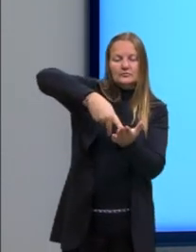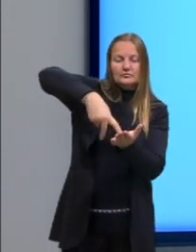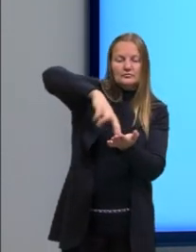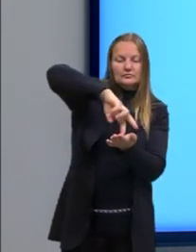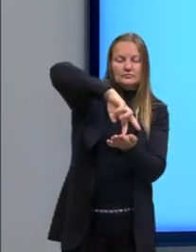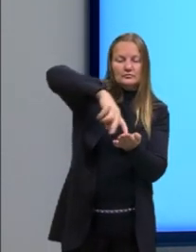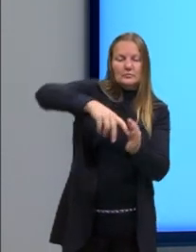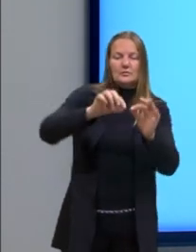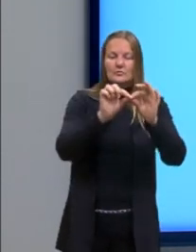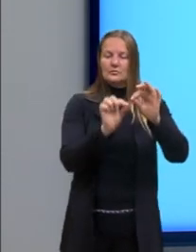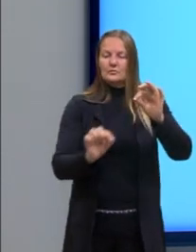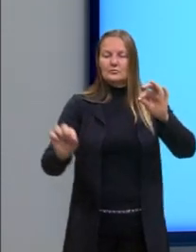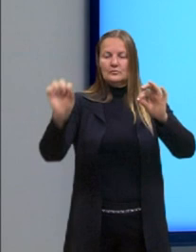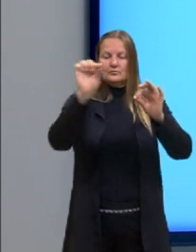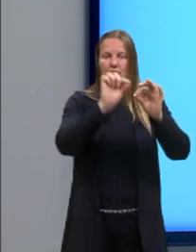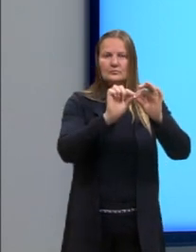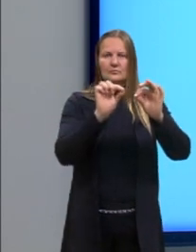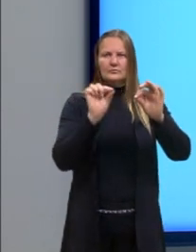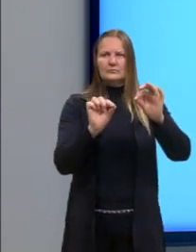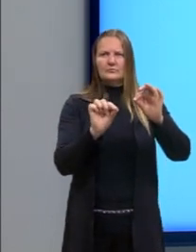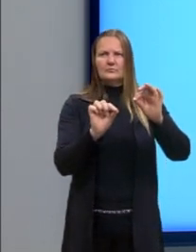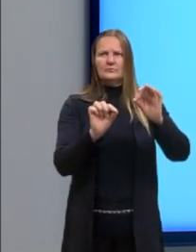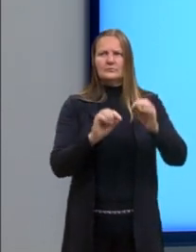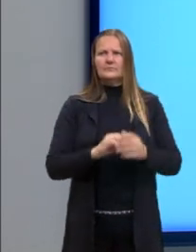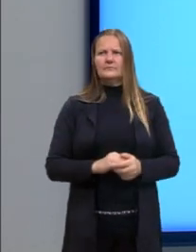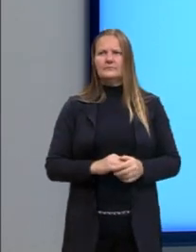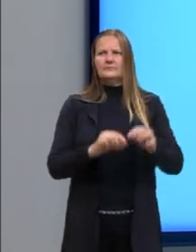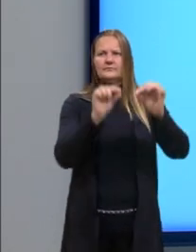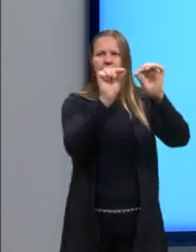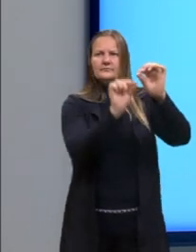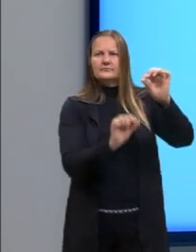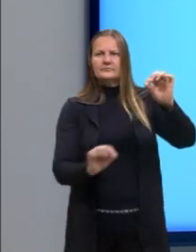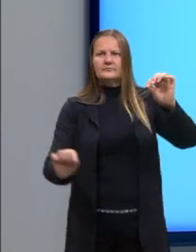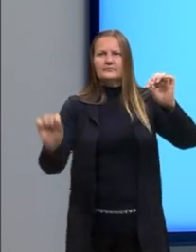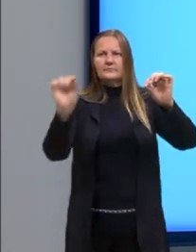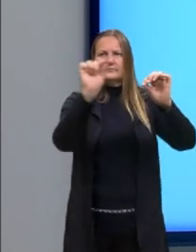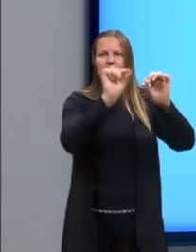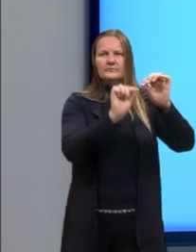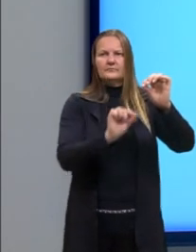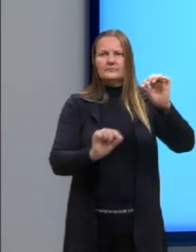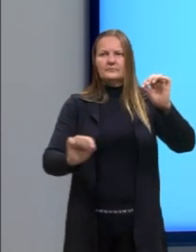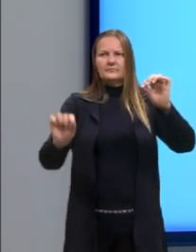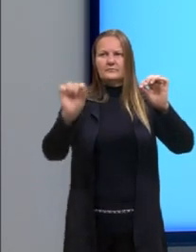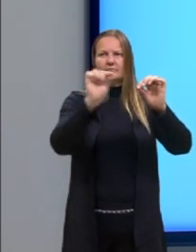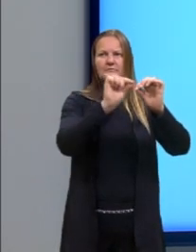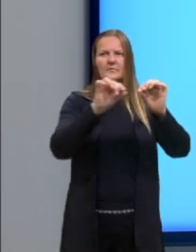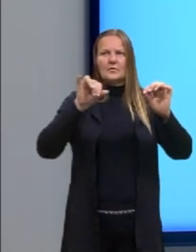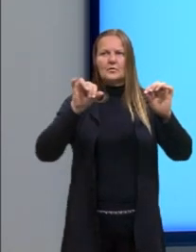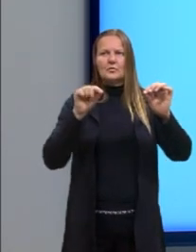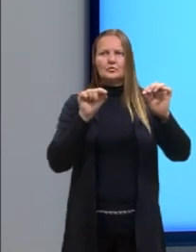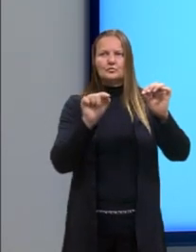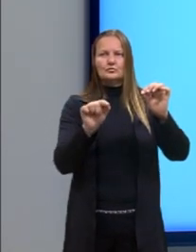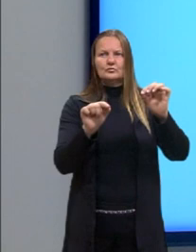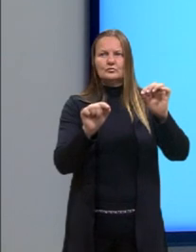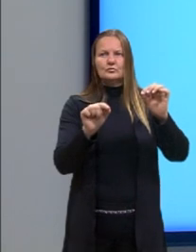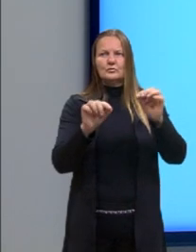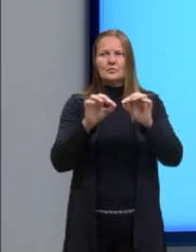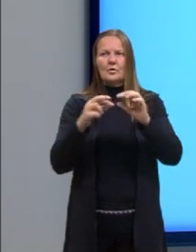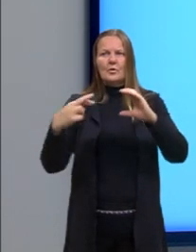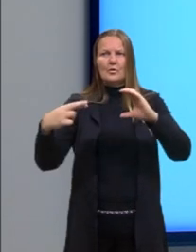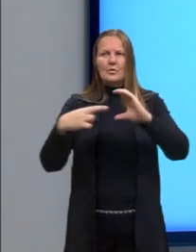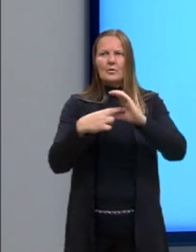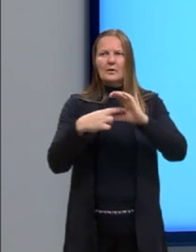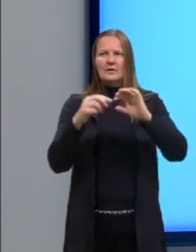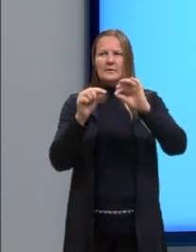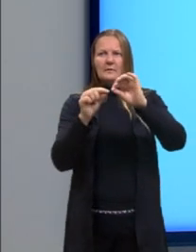O que seria esse ponto interno? Aqui, eu coloquei o desenho da circunferência, o centro, a medida do raio,